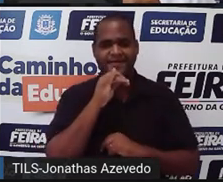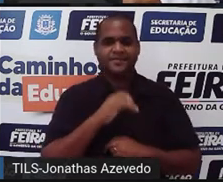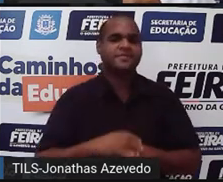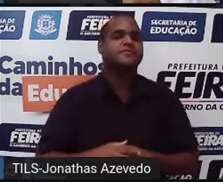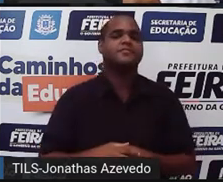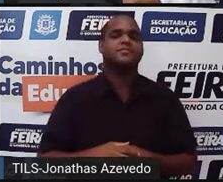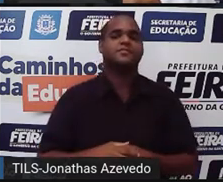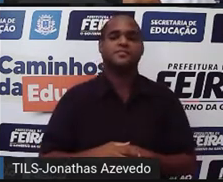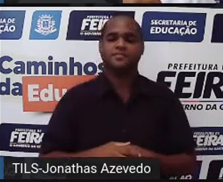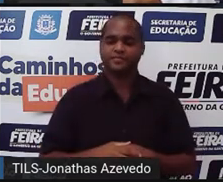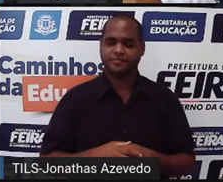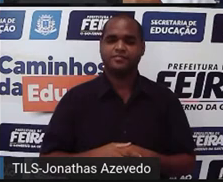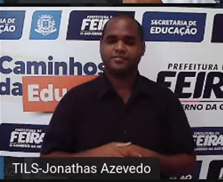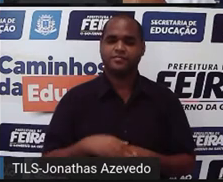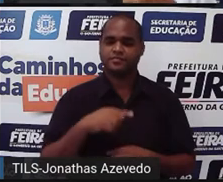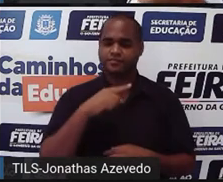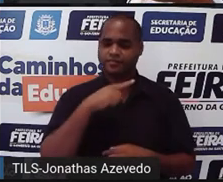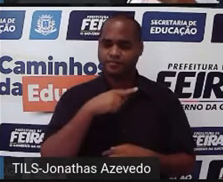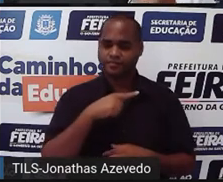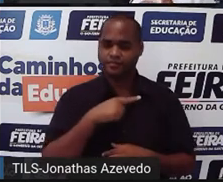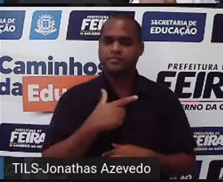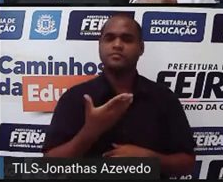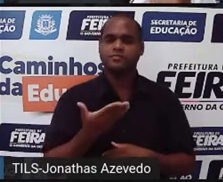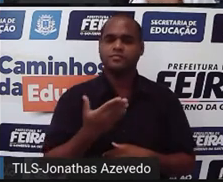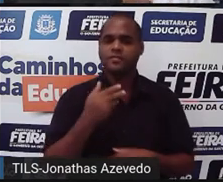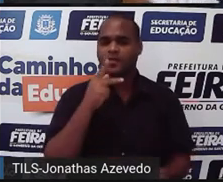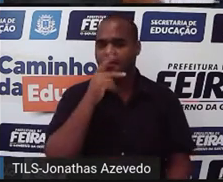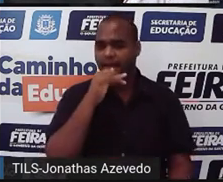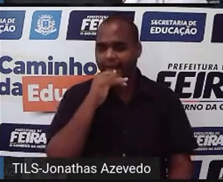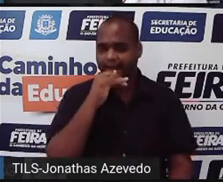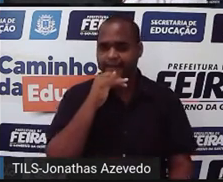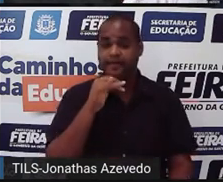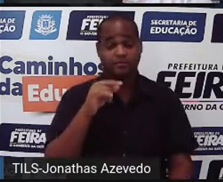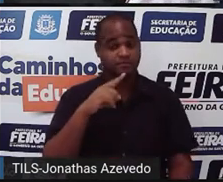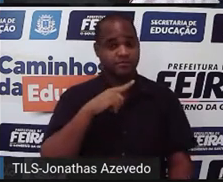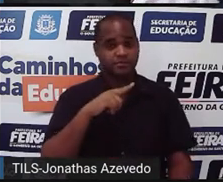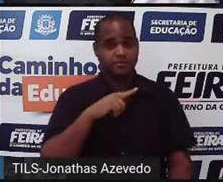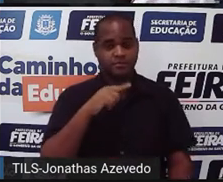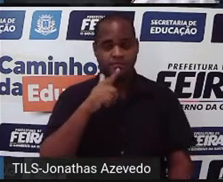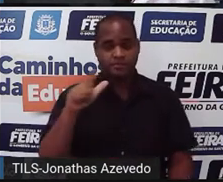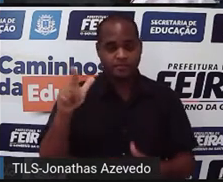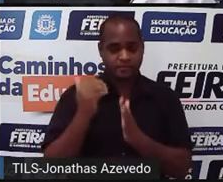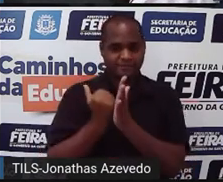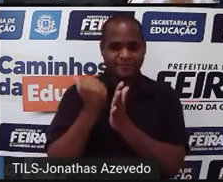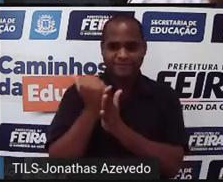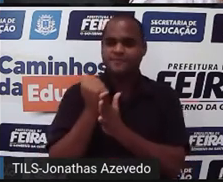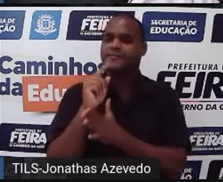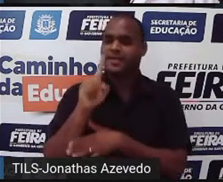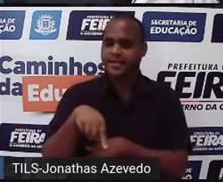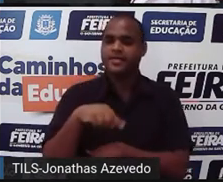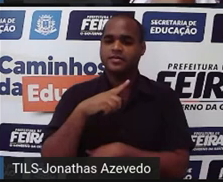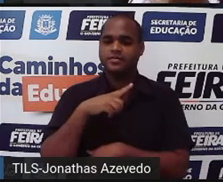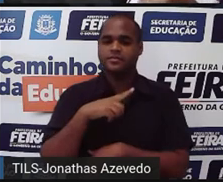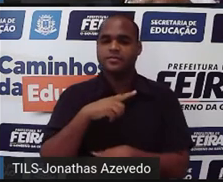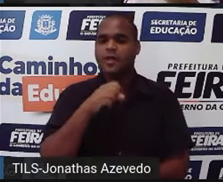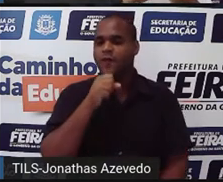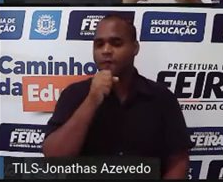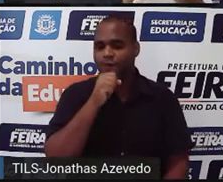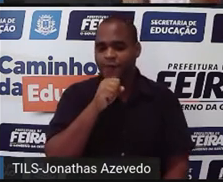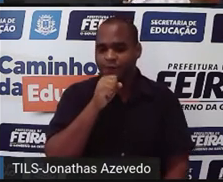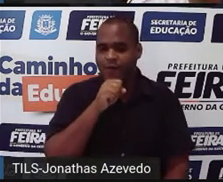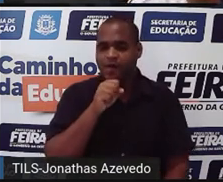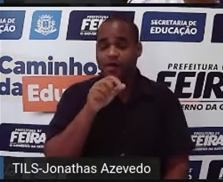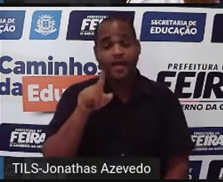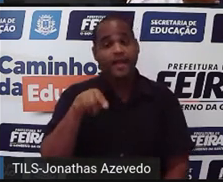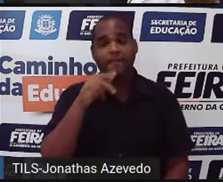E aí você tem um pai. Ó. Você tem outro pai além do avô. O avô que é pai, já